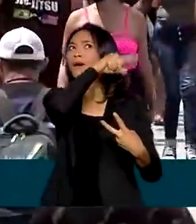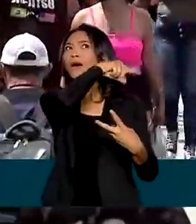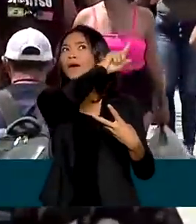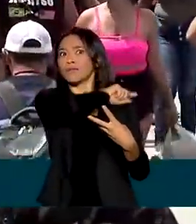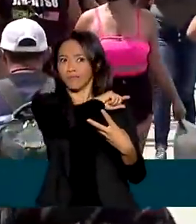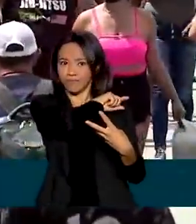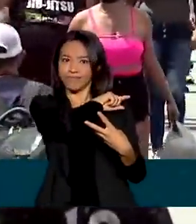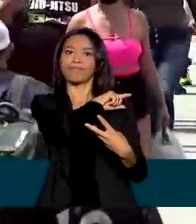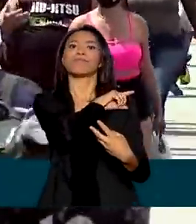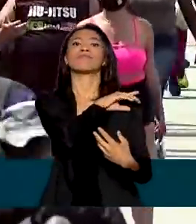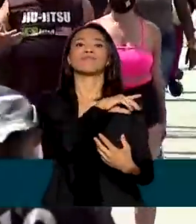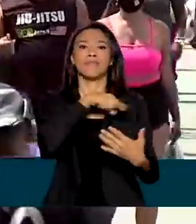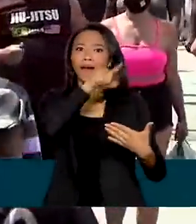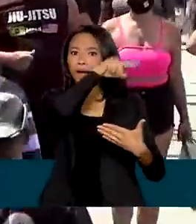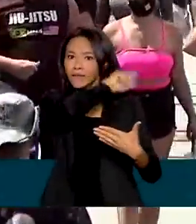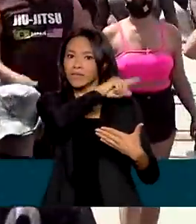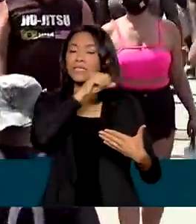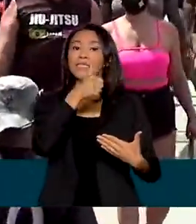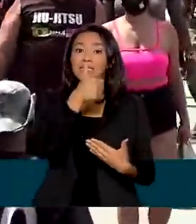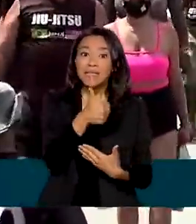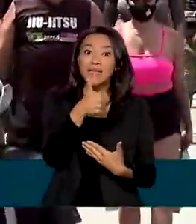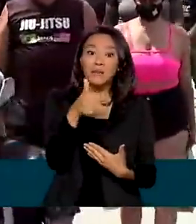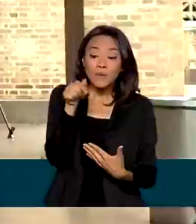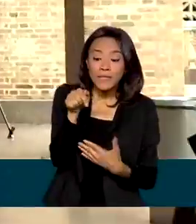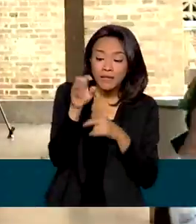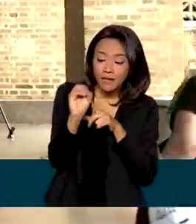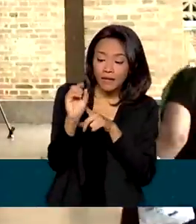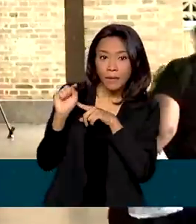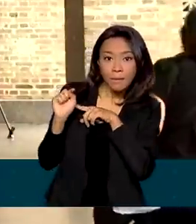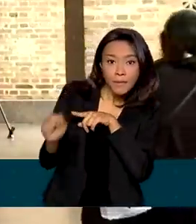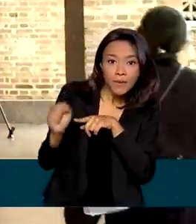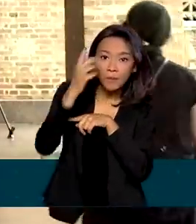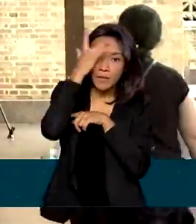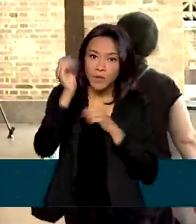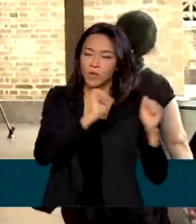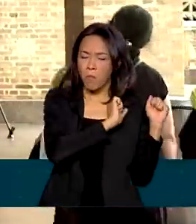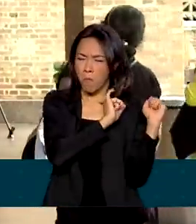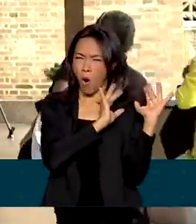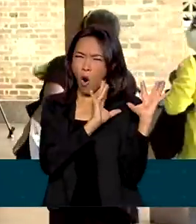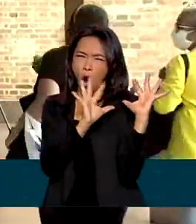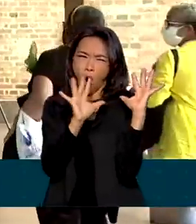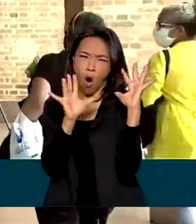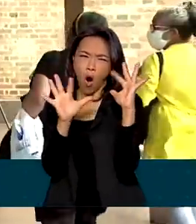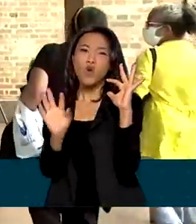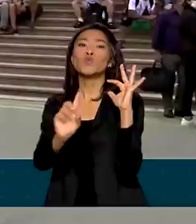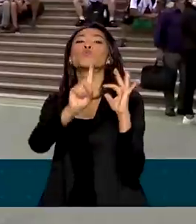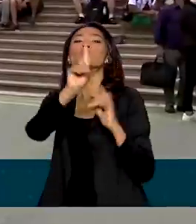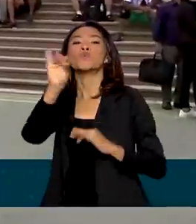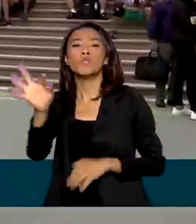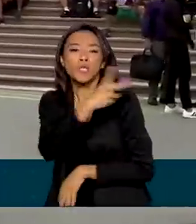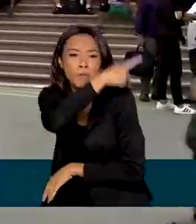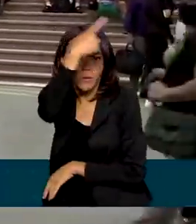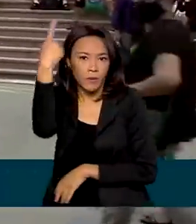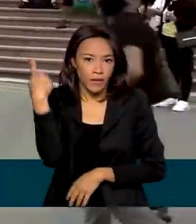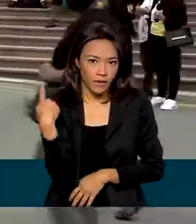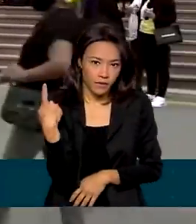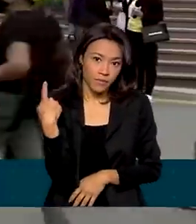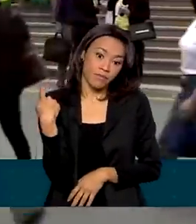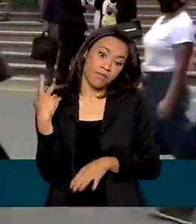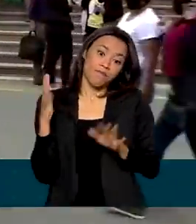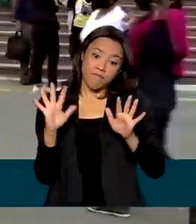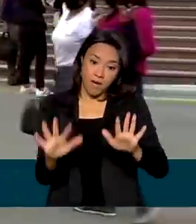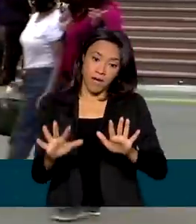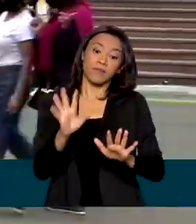-pandemia, quando cerca de 170 mil fiéis visitavam a Basílica no dia da padroeira. Mesmo assim,